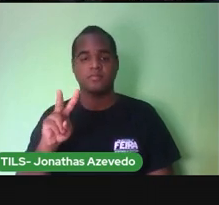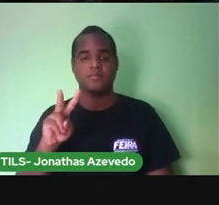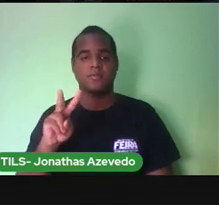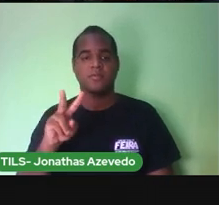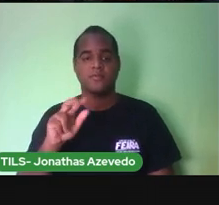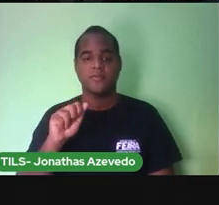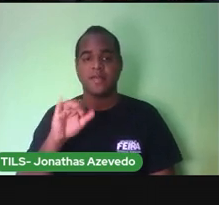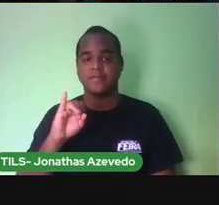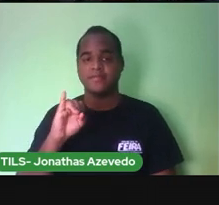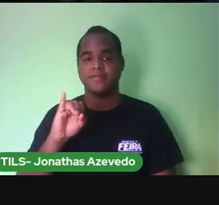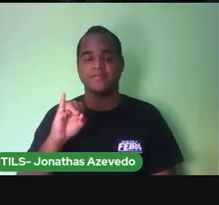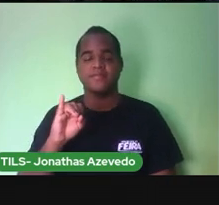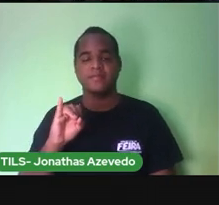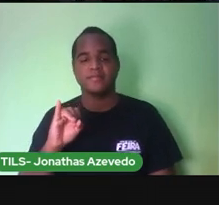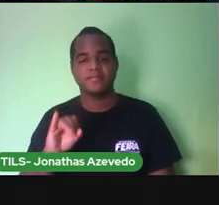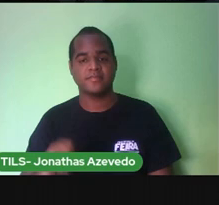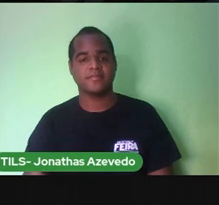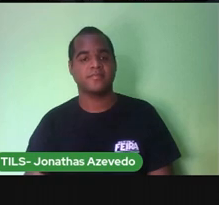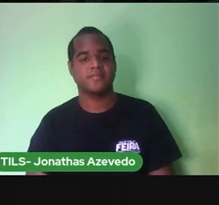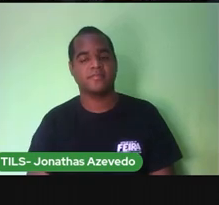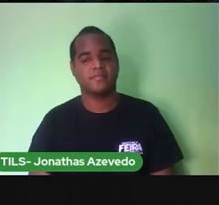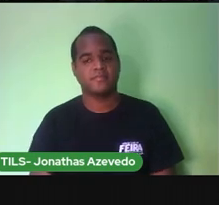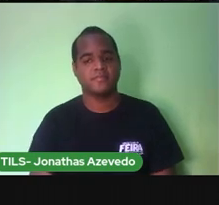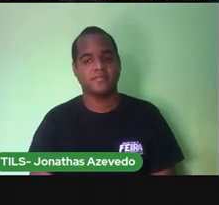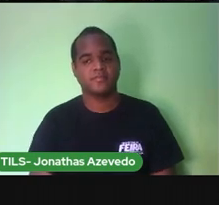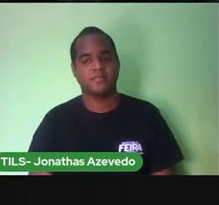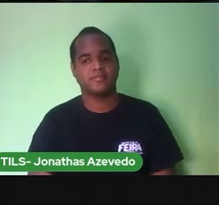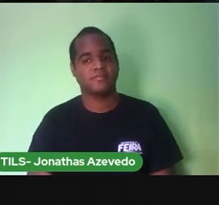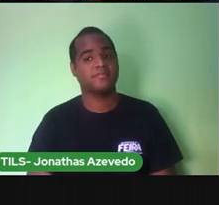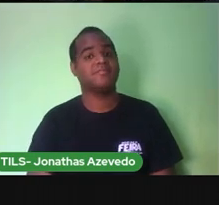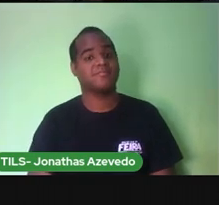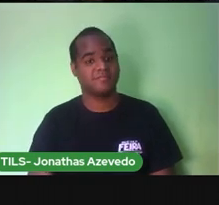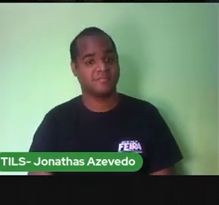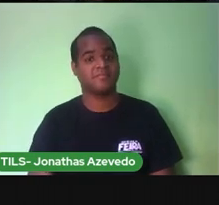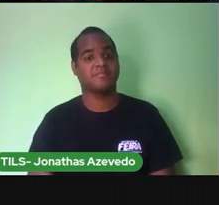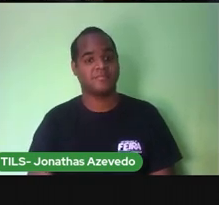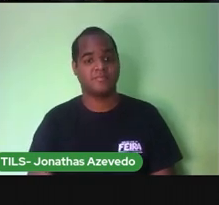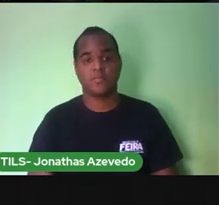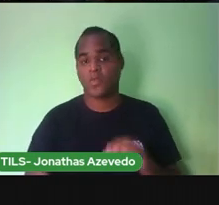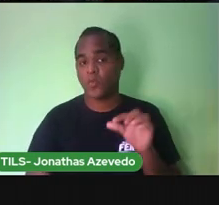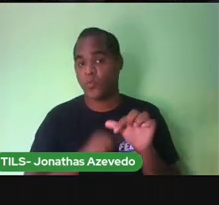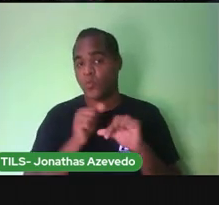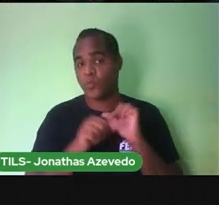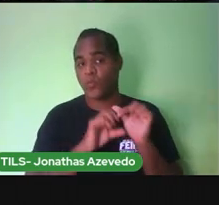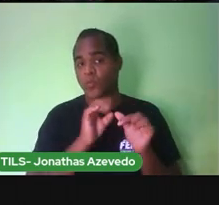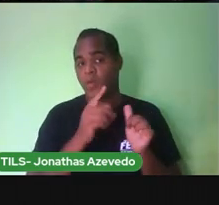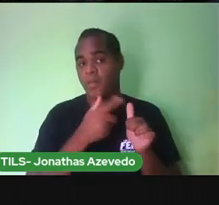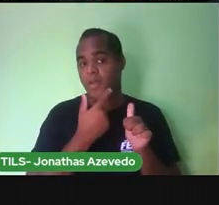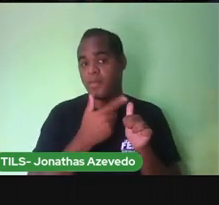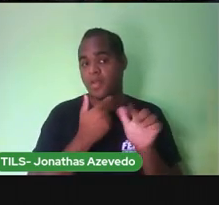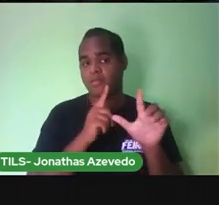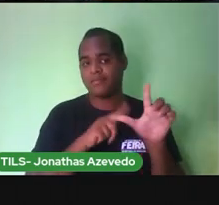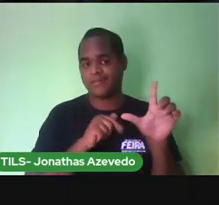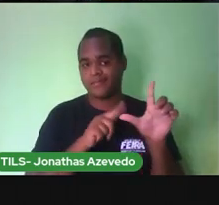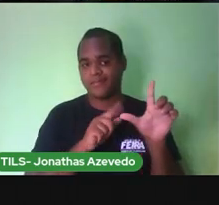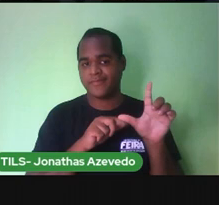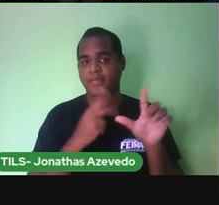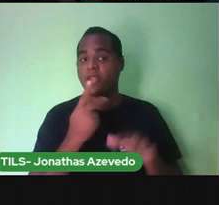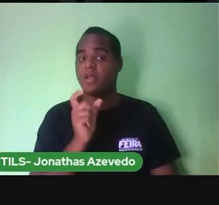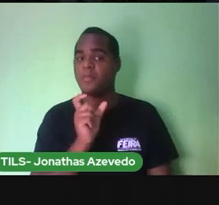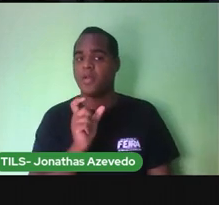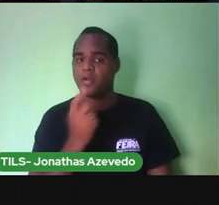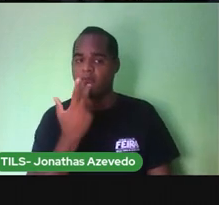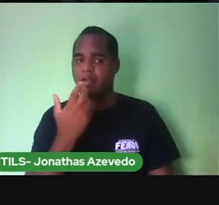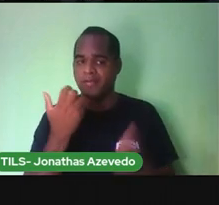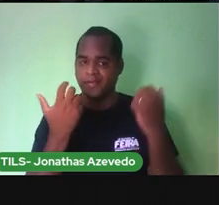VAI. PAI. Mudamos apenas a primeira letra da palavra e